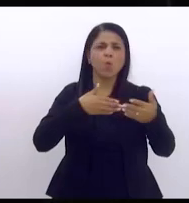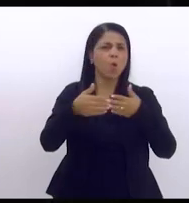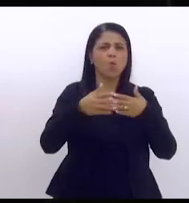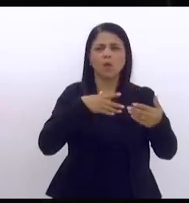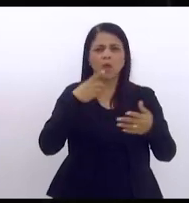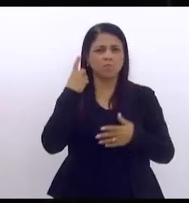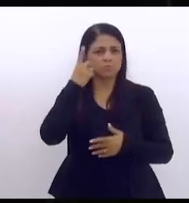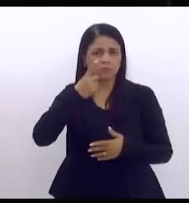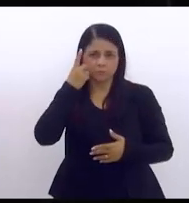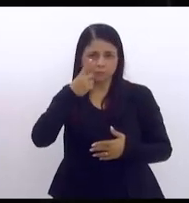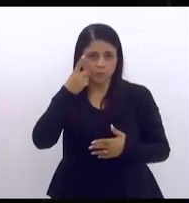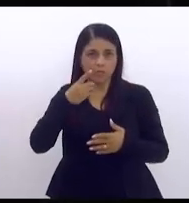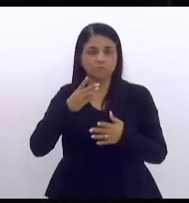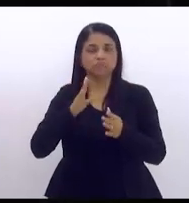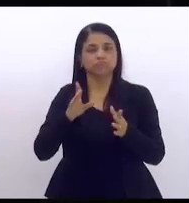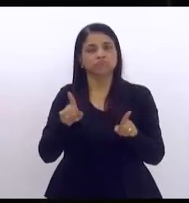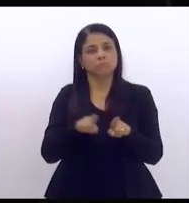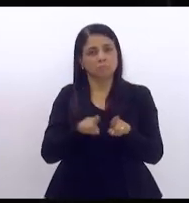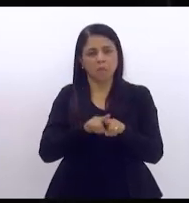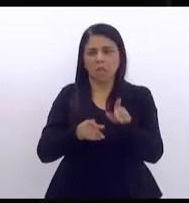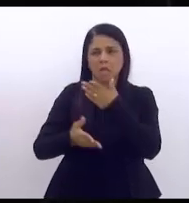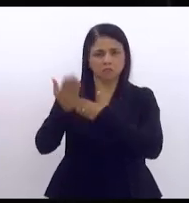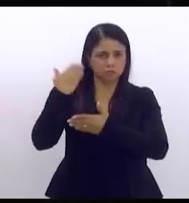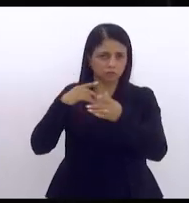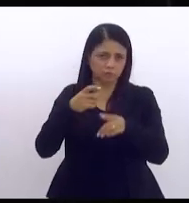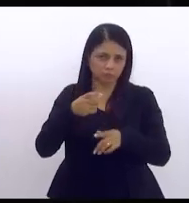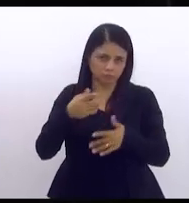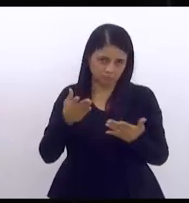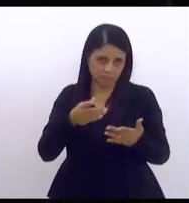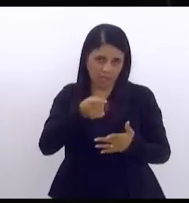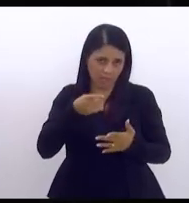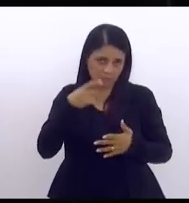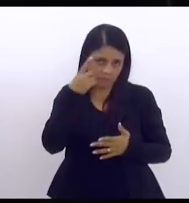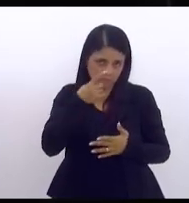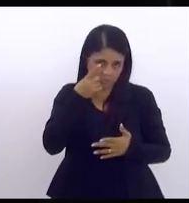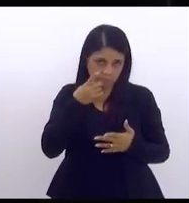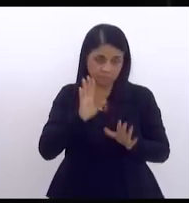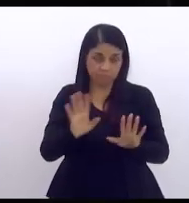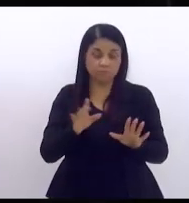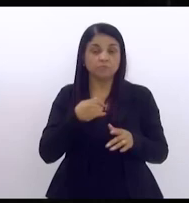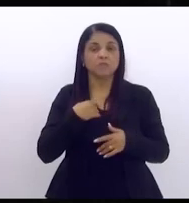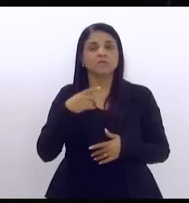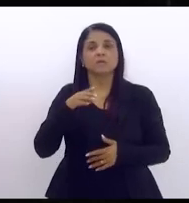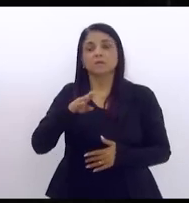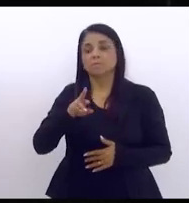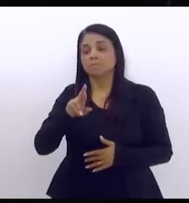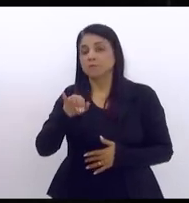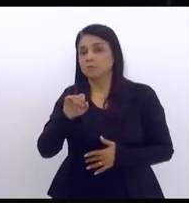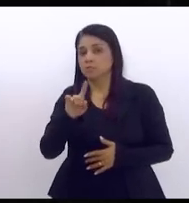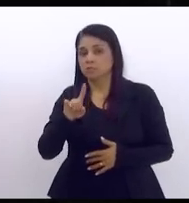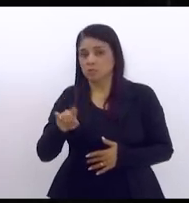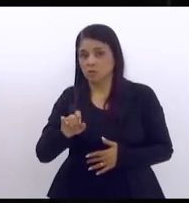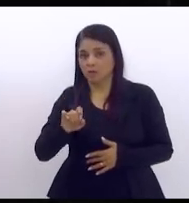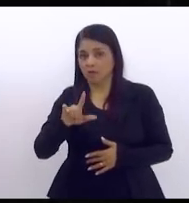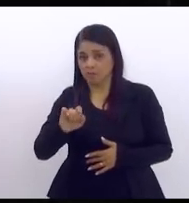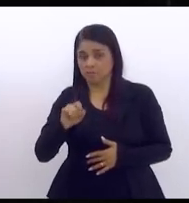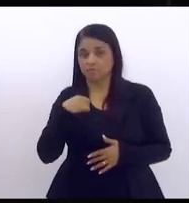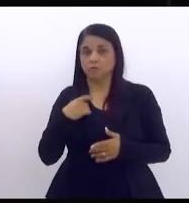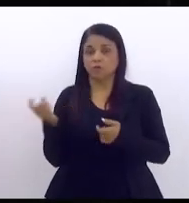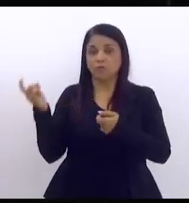inclusive os antigos Brizola Brizola quando voltou do exílio e resolveu